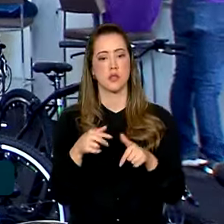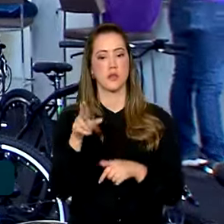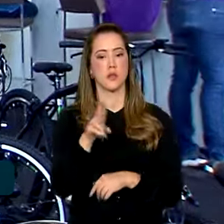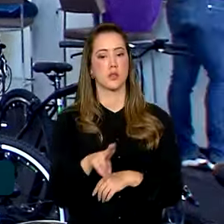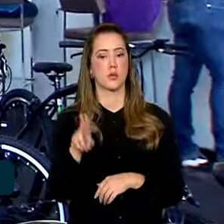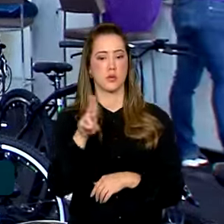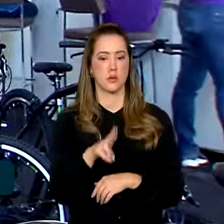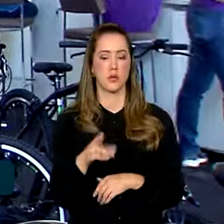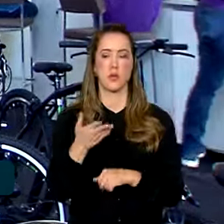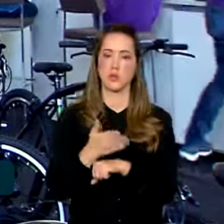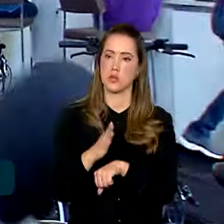dessa qualificação.